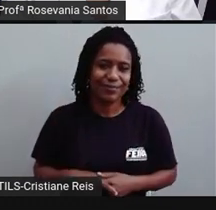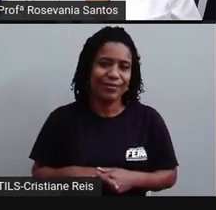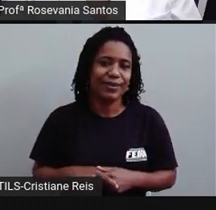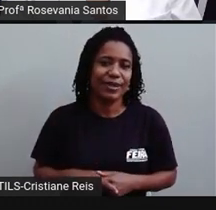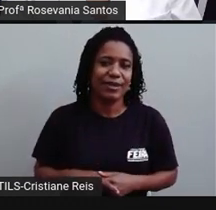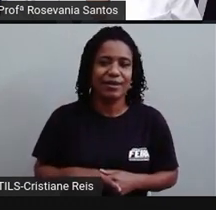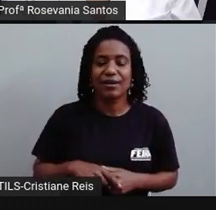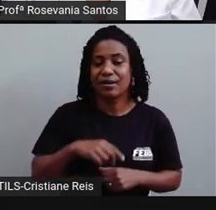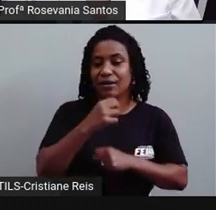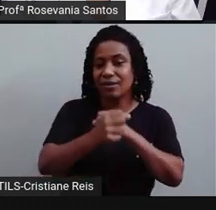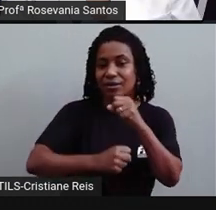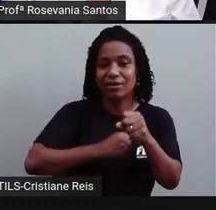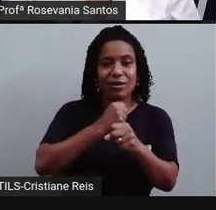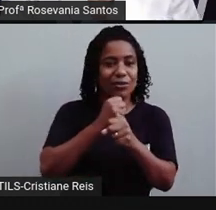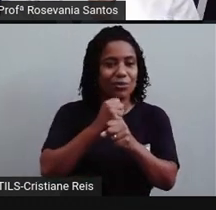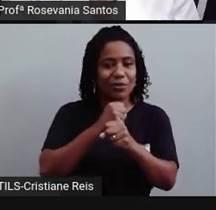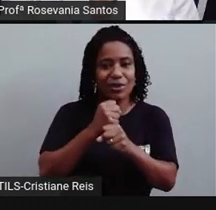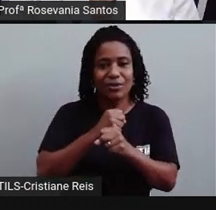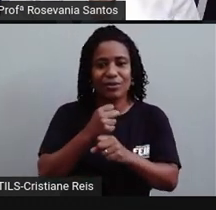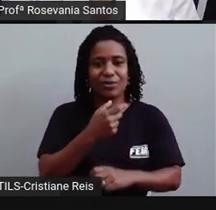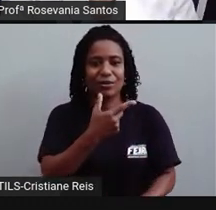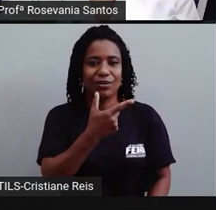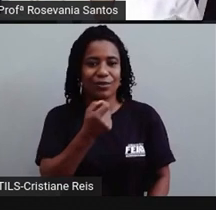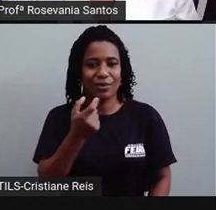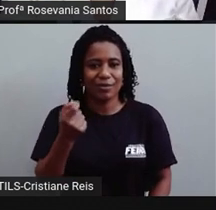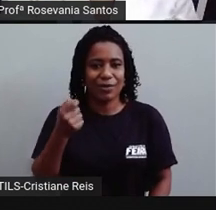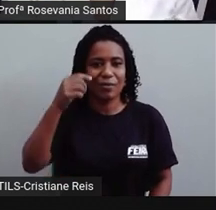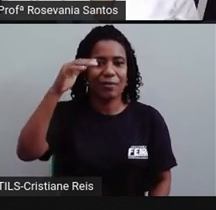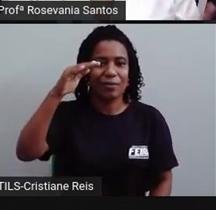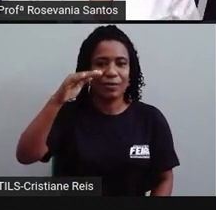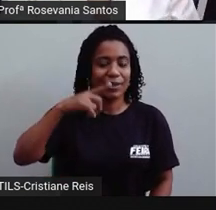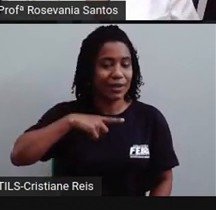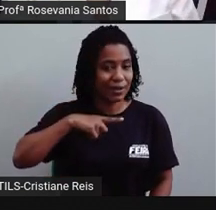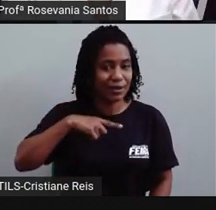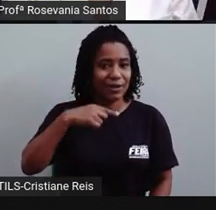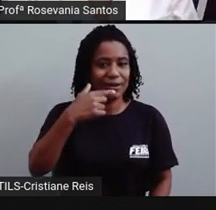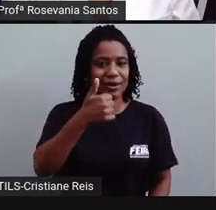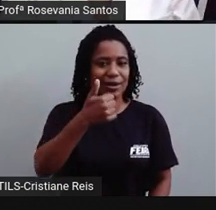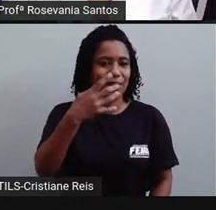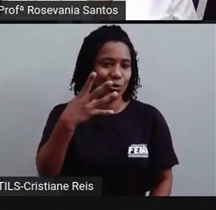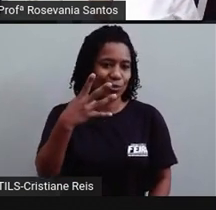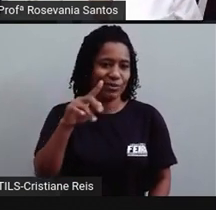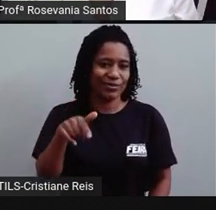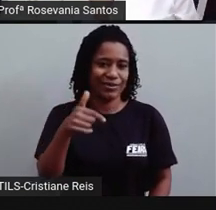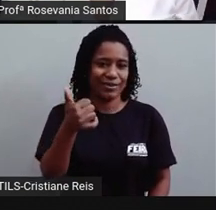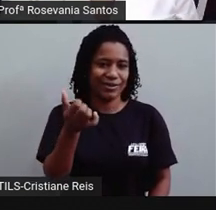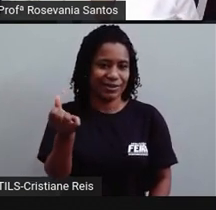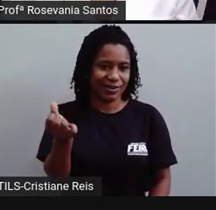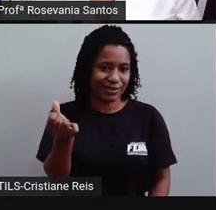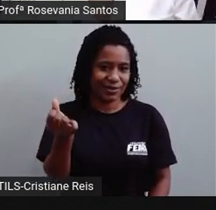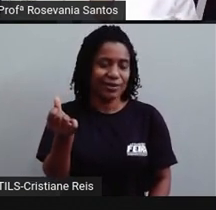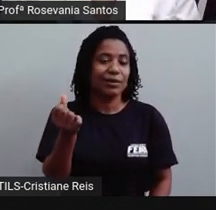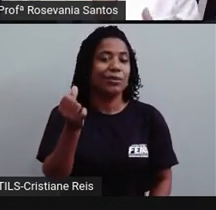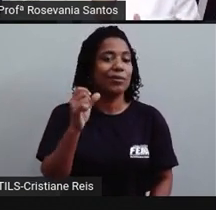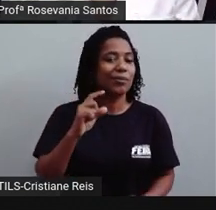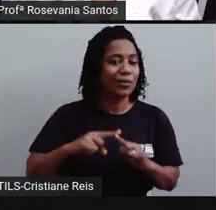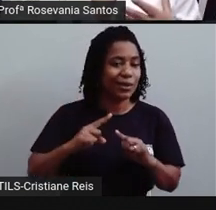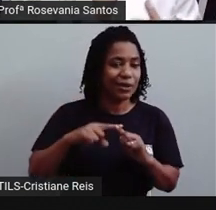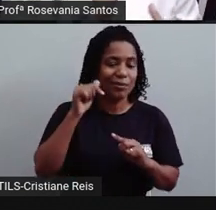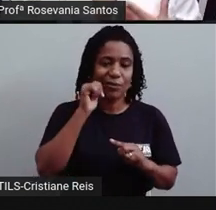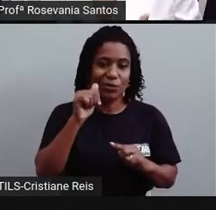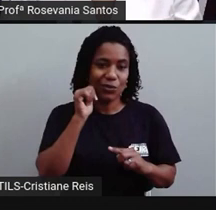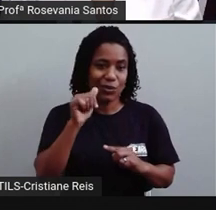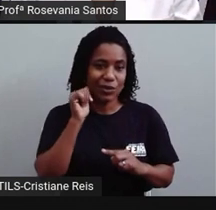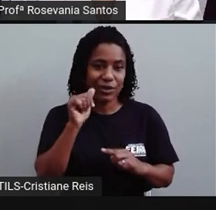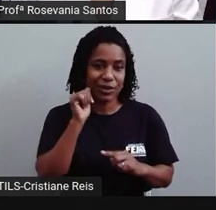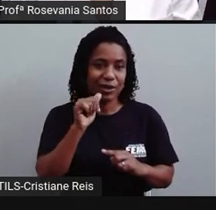2015, já tinha baixado para 14. E isso é fruto do que eu falei para vocês. As mulheres, né, em idade fértil, ou seja,